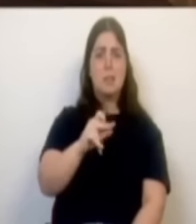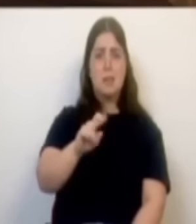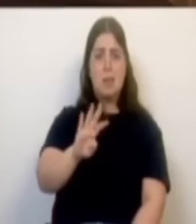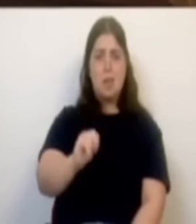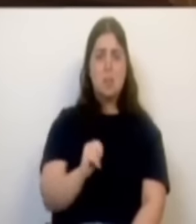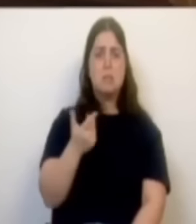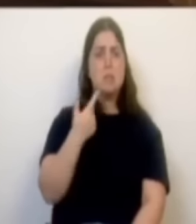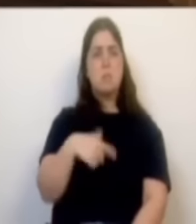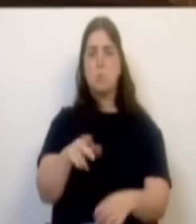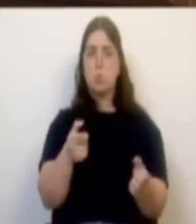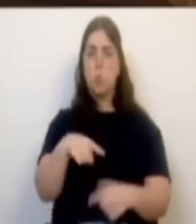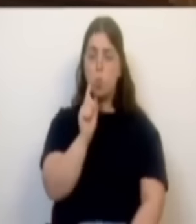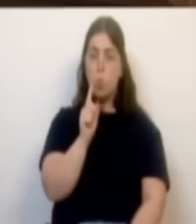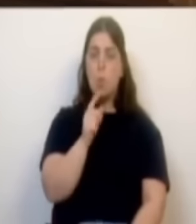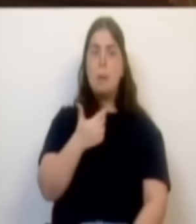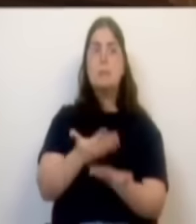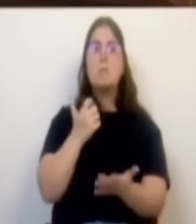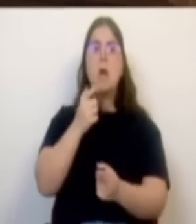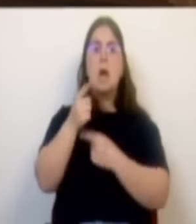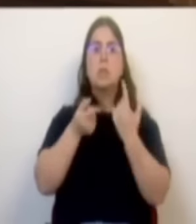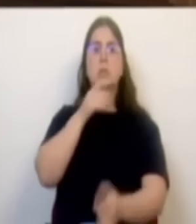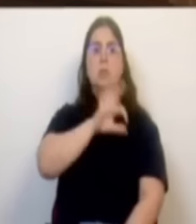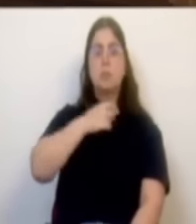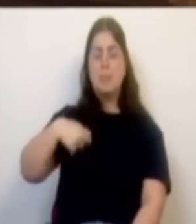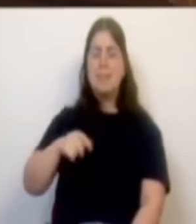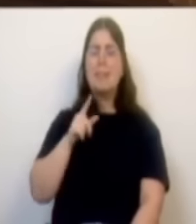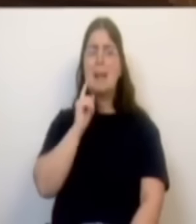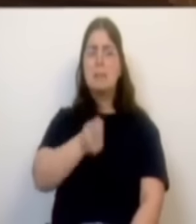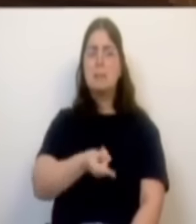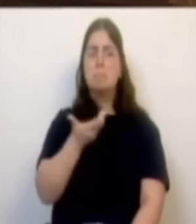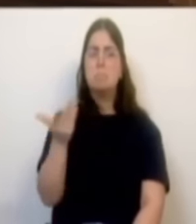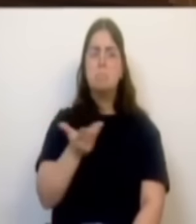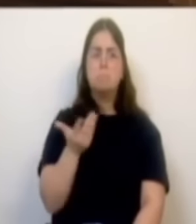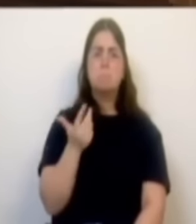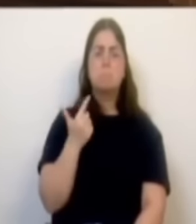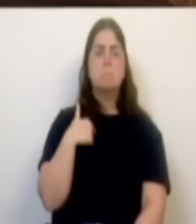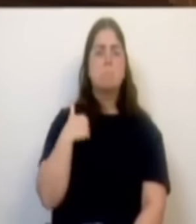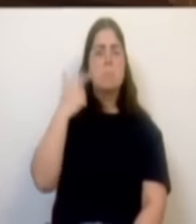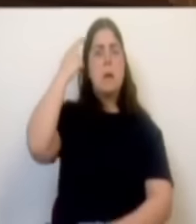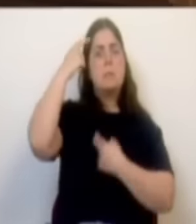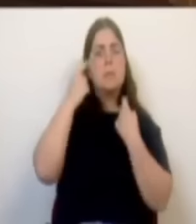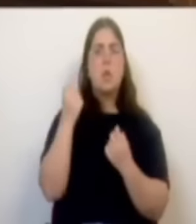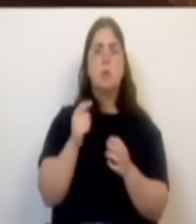aquilo que aqui é relevante, Sr. Presidente, é que nunca me passaria pela cabeça